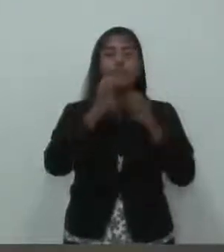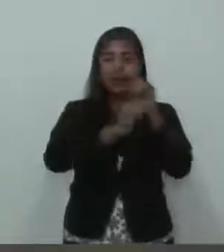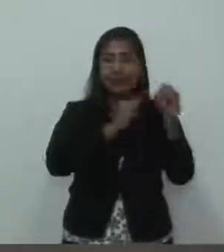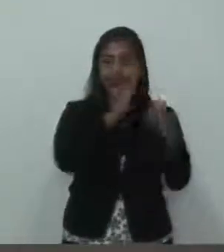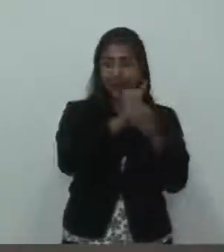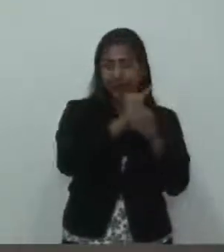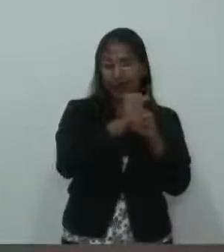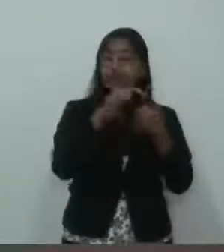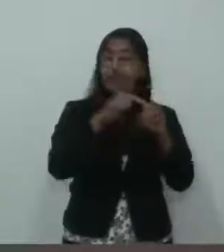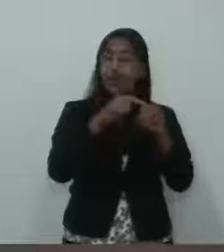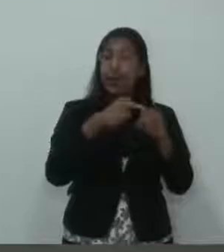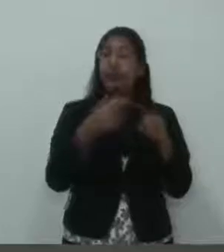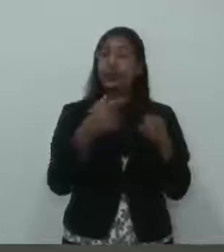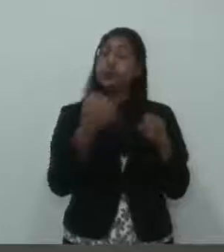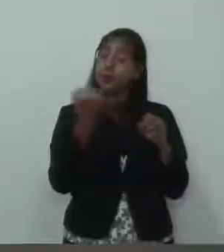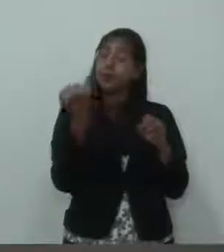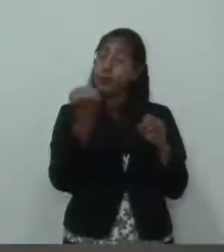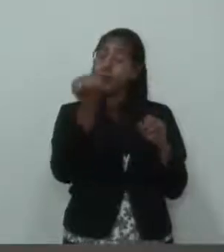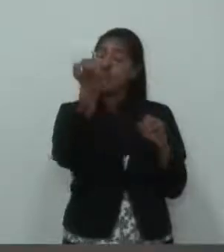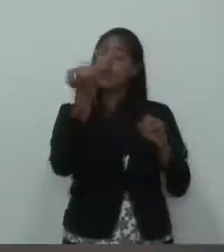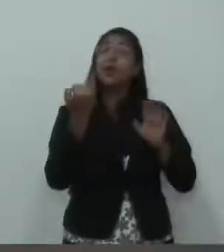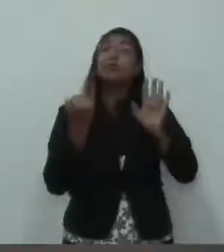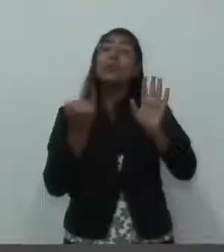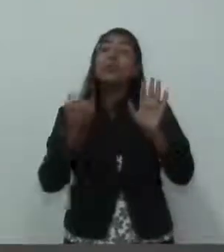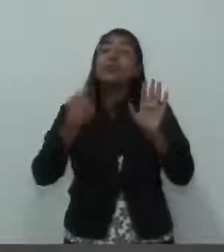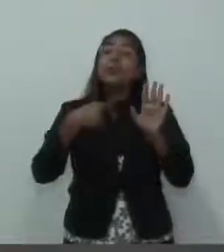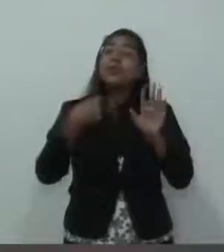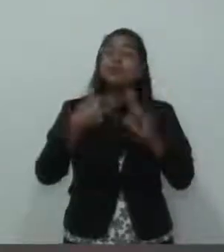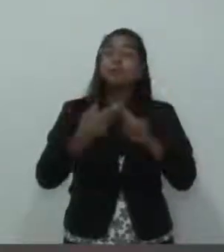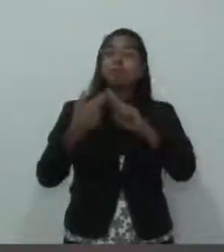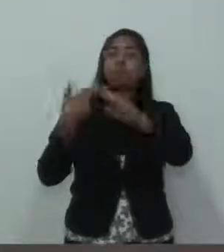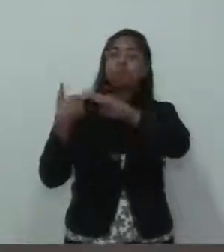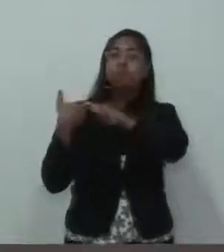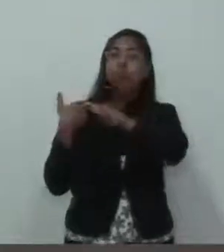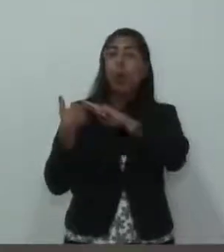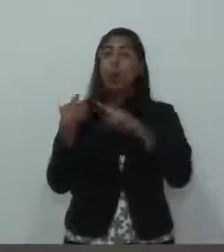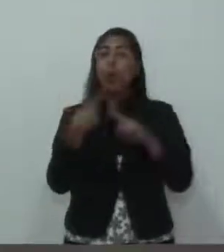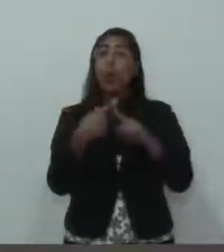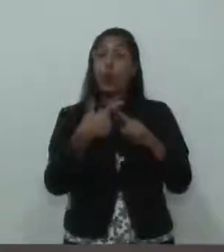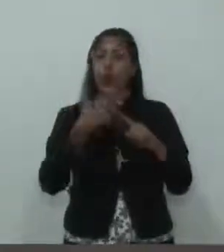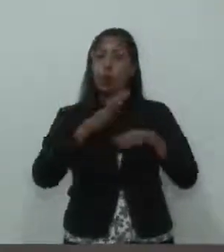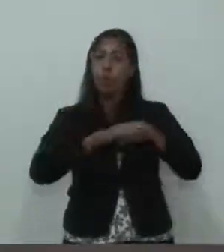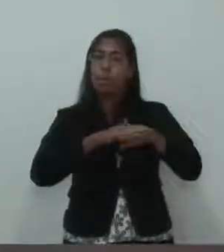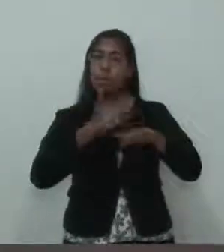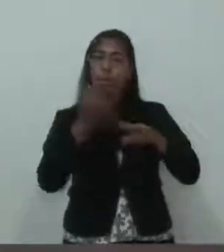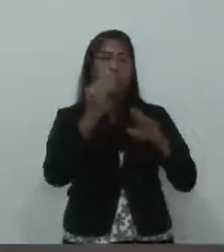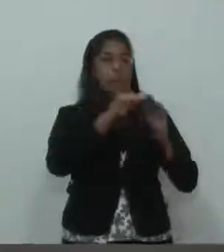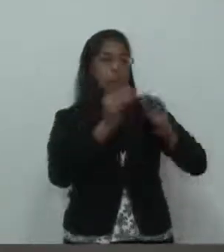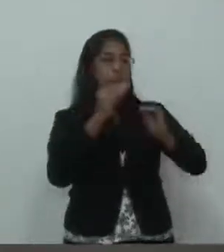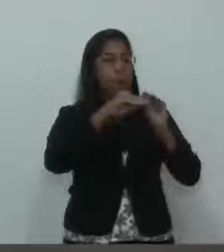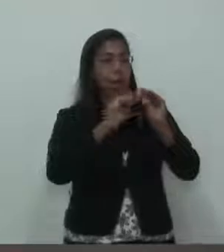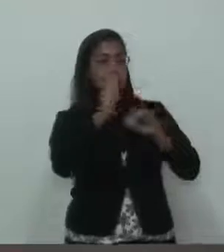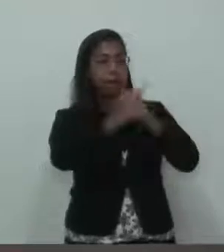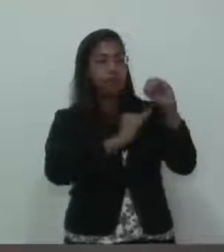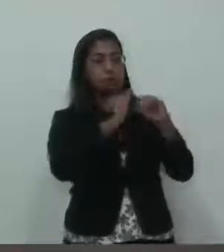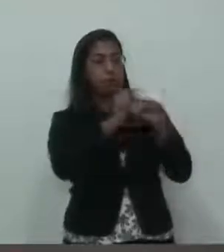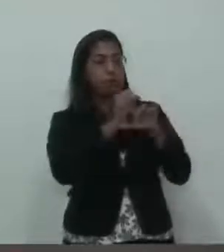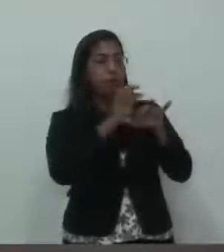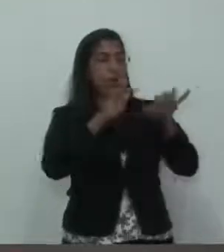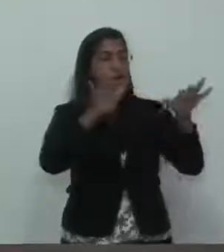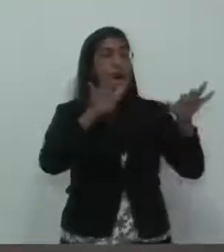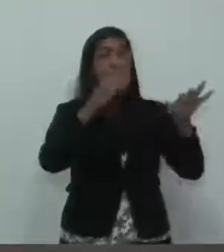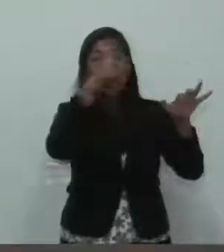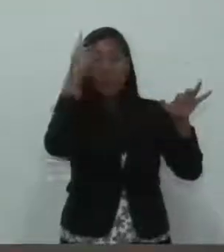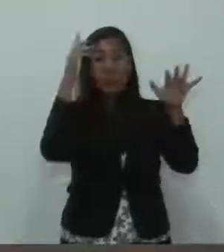responsabilidade, porque tudo que você coloca ali, muitas pessoas tomam como verdade, e isso causa, às vezes, efeitos muito